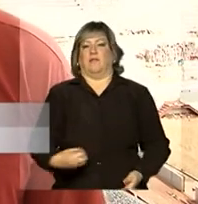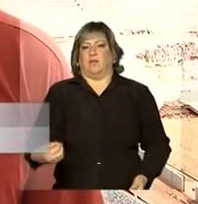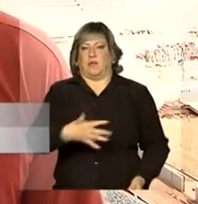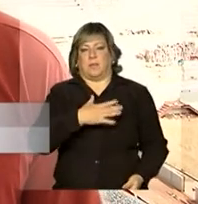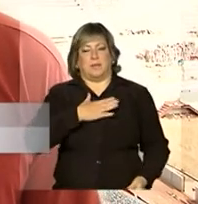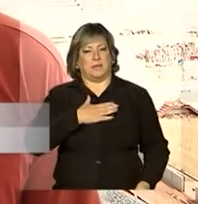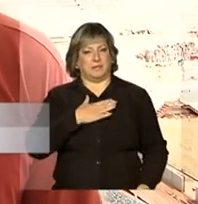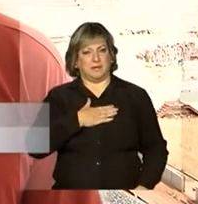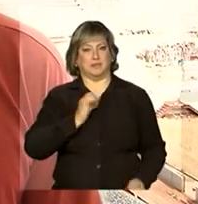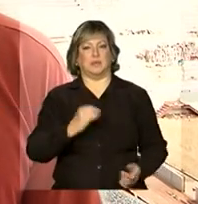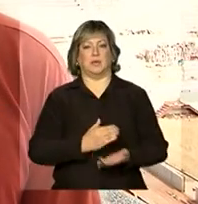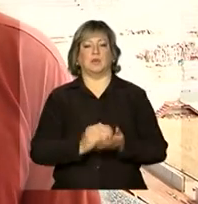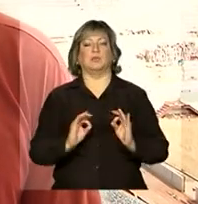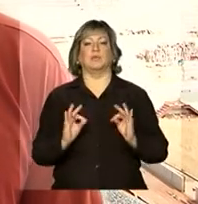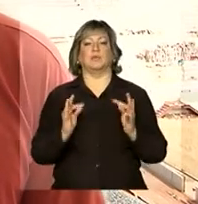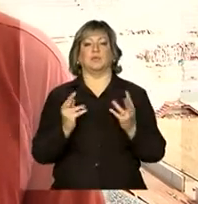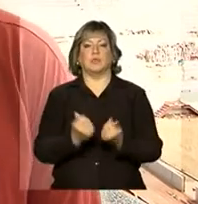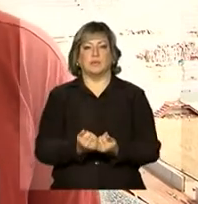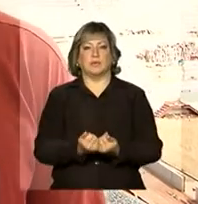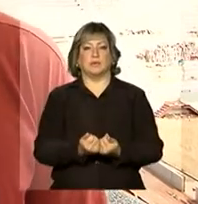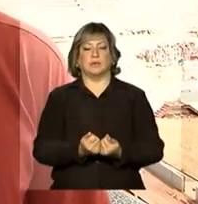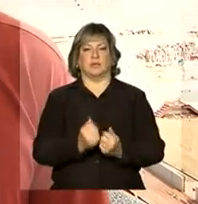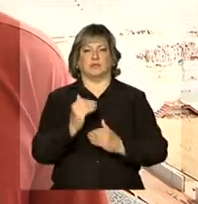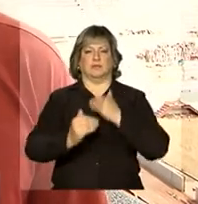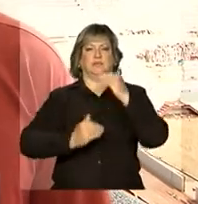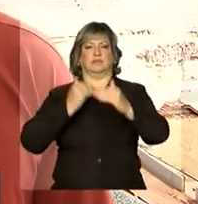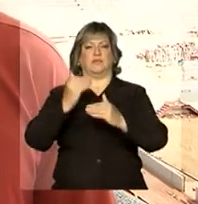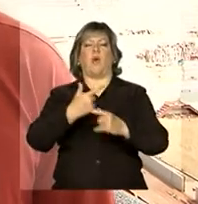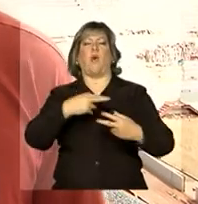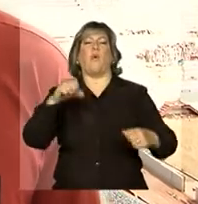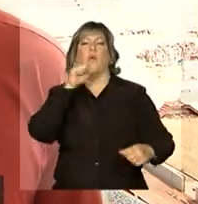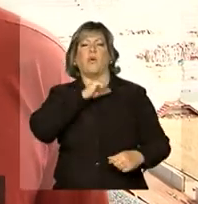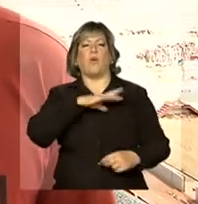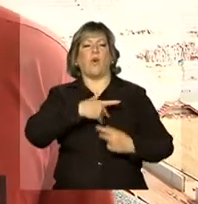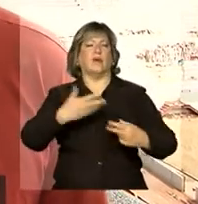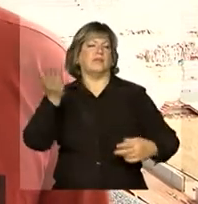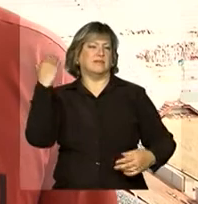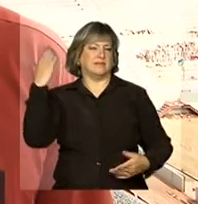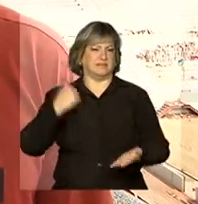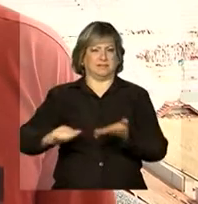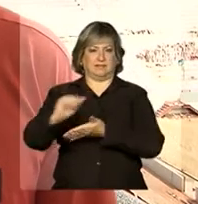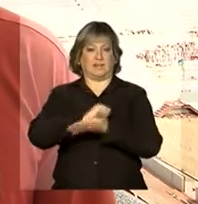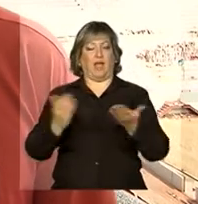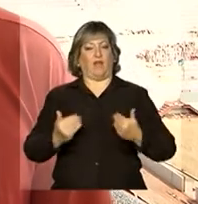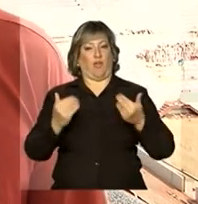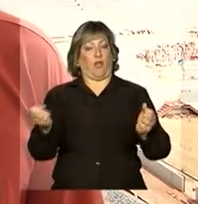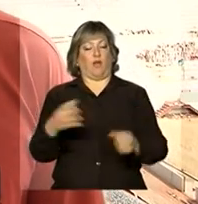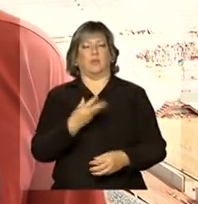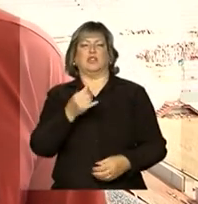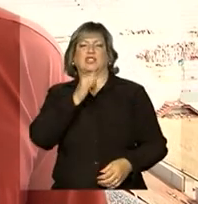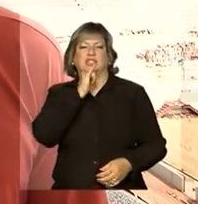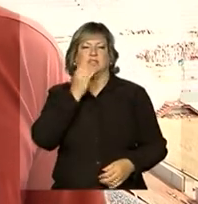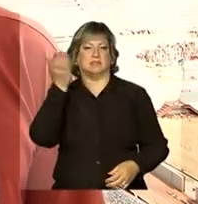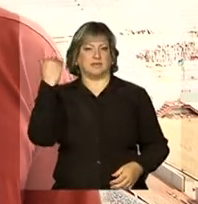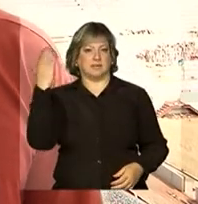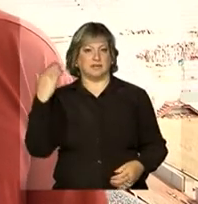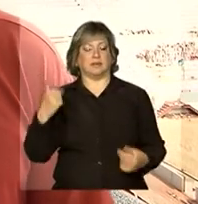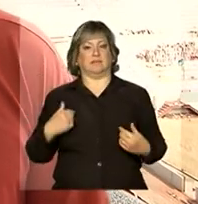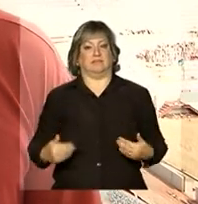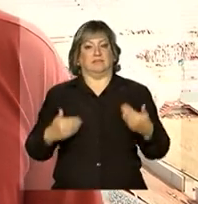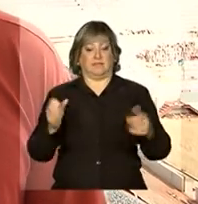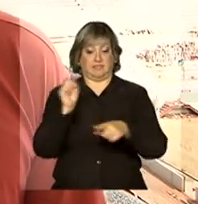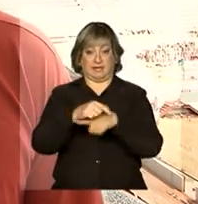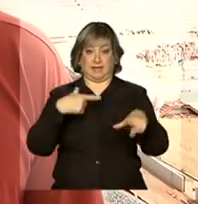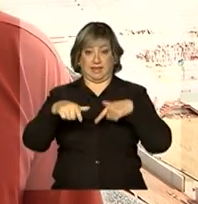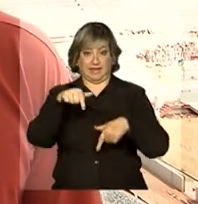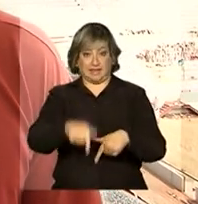De tudo mesmo. tipo, superar as coisas ruins que aconteciam na minha vida. Muita tristeza. Depois que eu